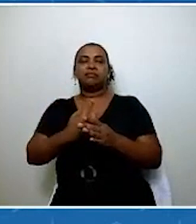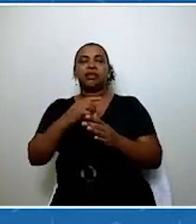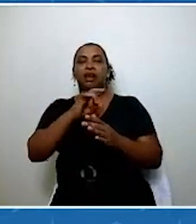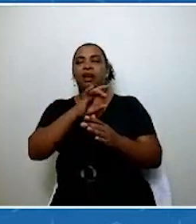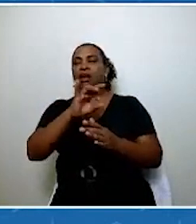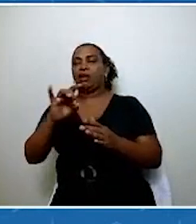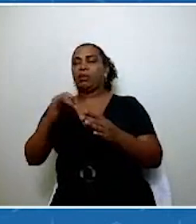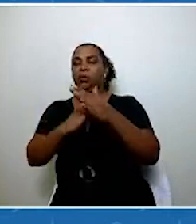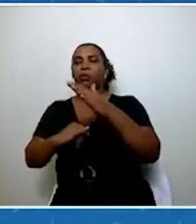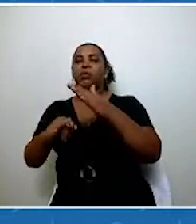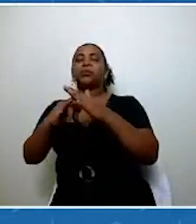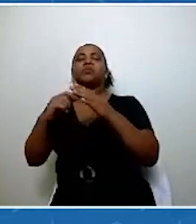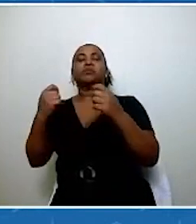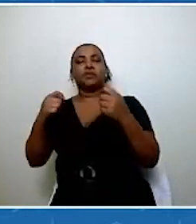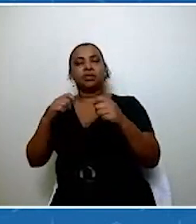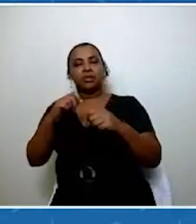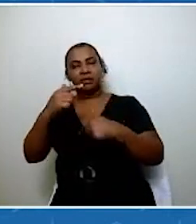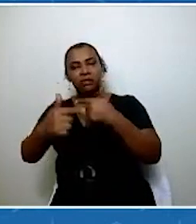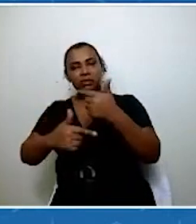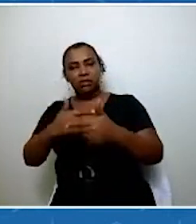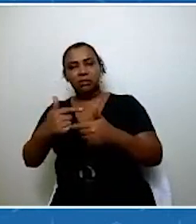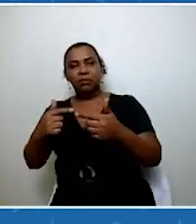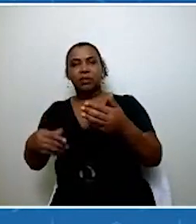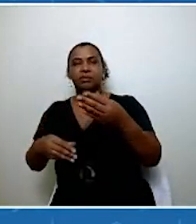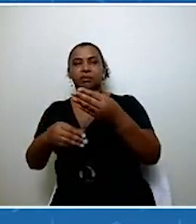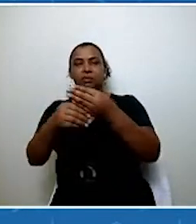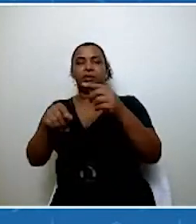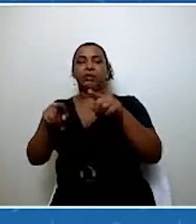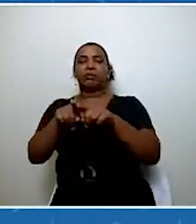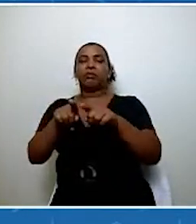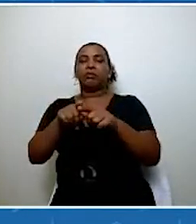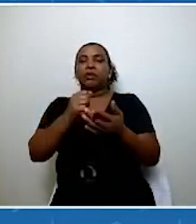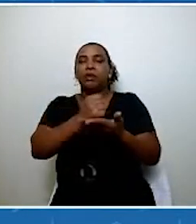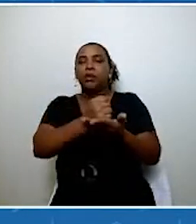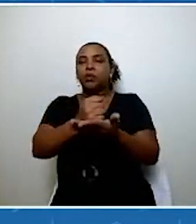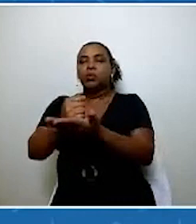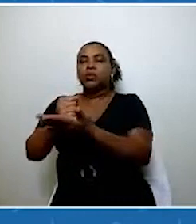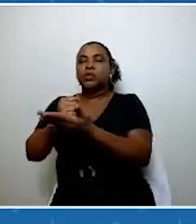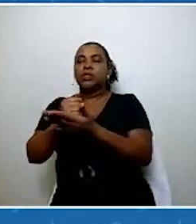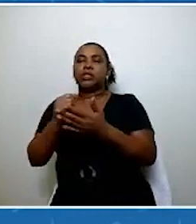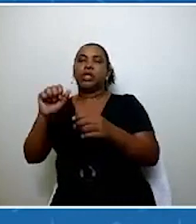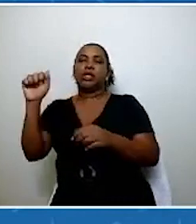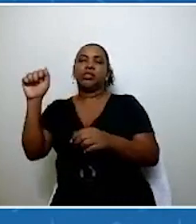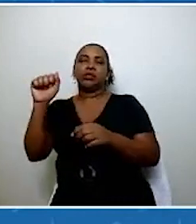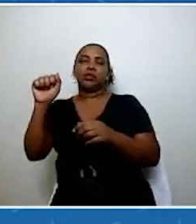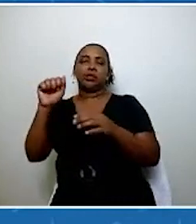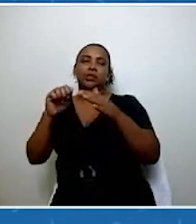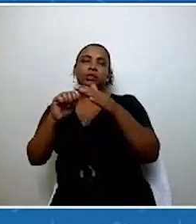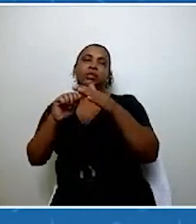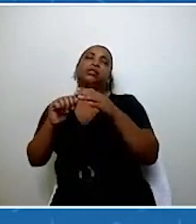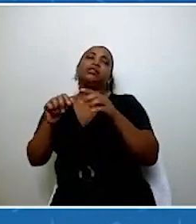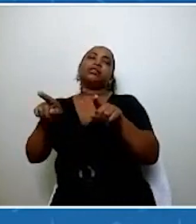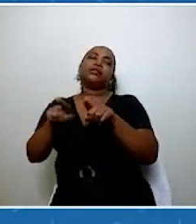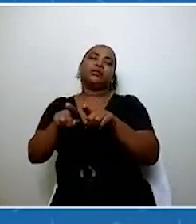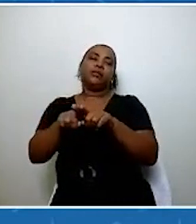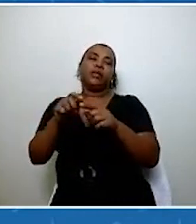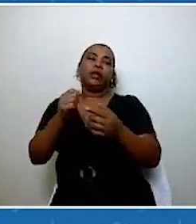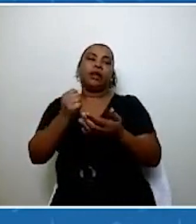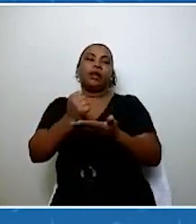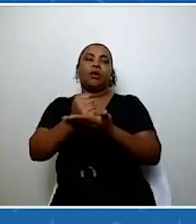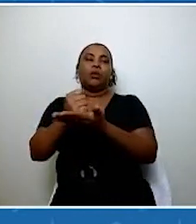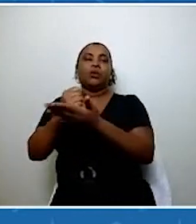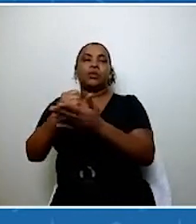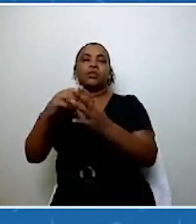destinar esse resíduo para essas associações, para essas cooperativas e elas fazerem o trabalho delas de forma muito mais